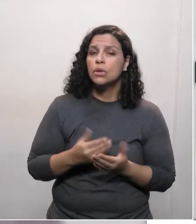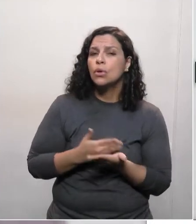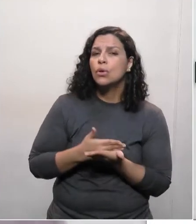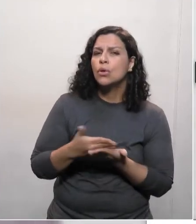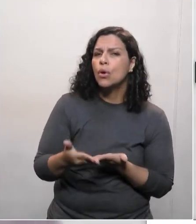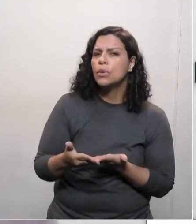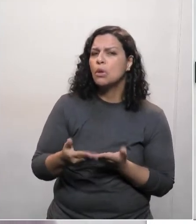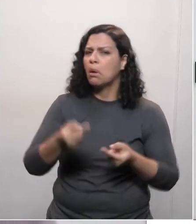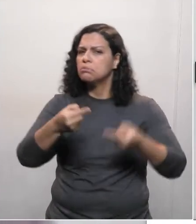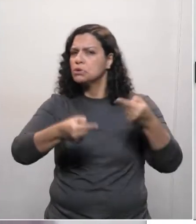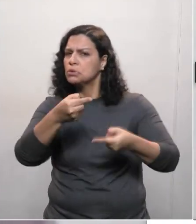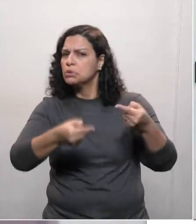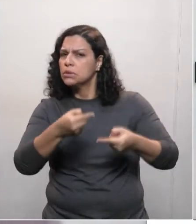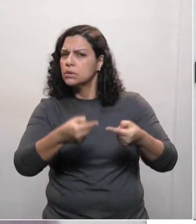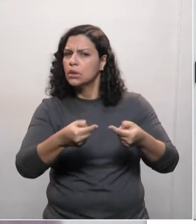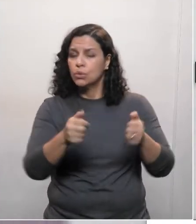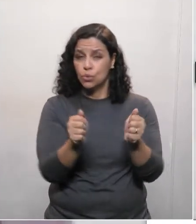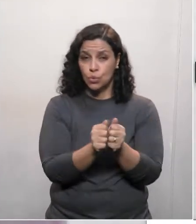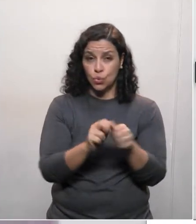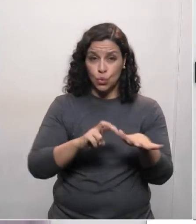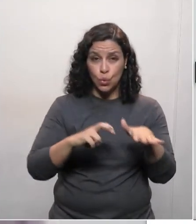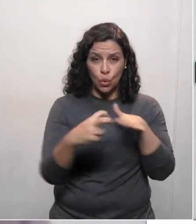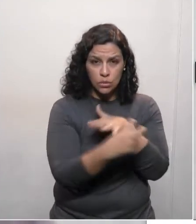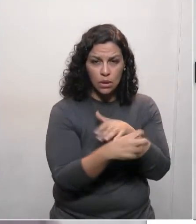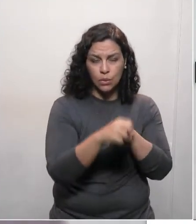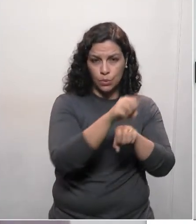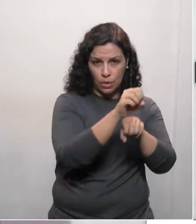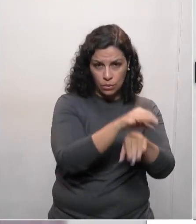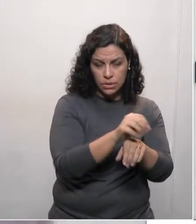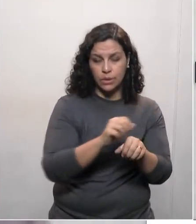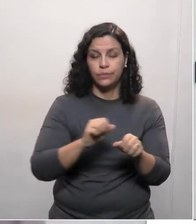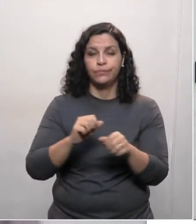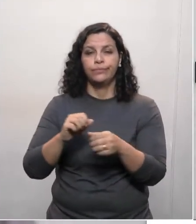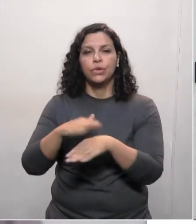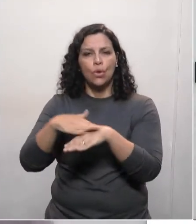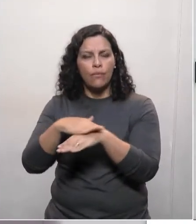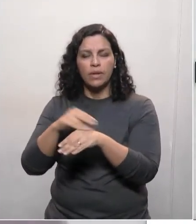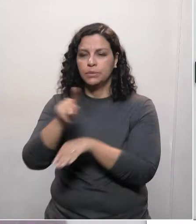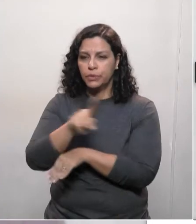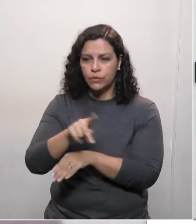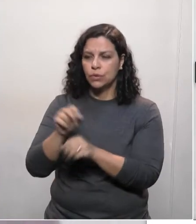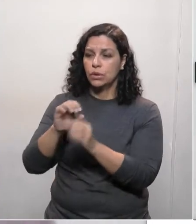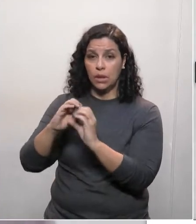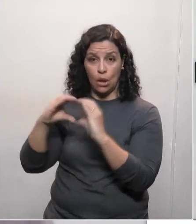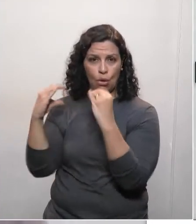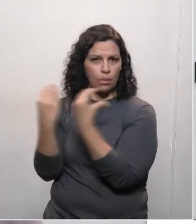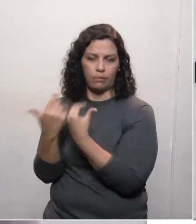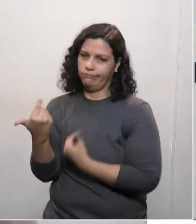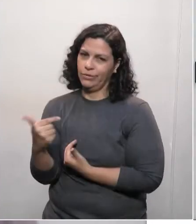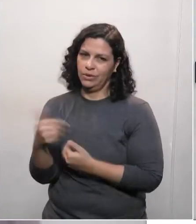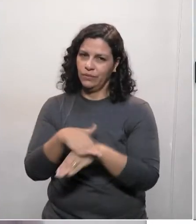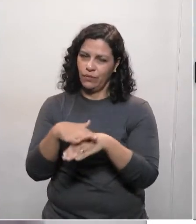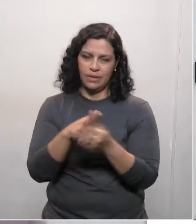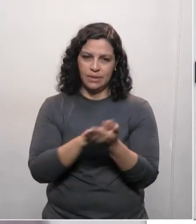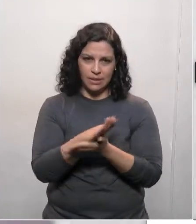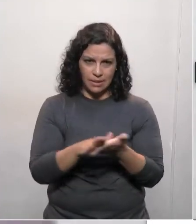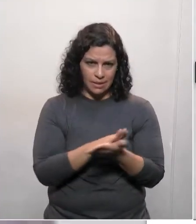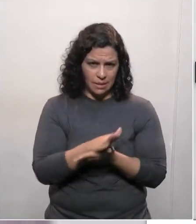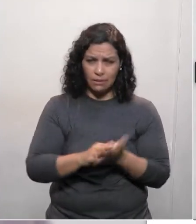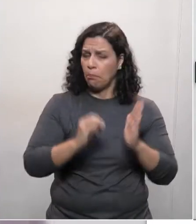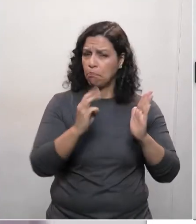sem uma discussão com o Conselho de Educação, com os professores, com a comunidade. Não tem método nem